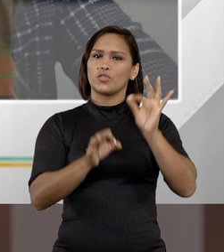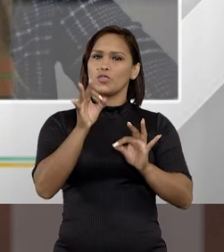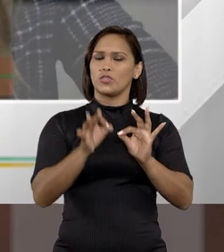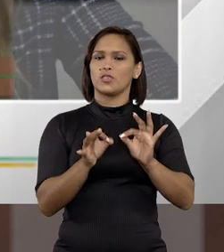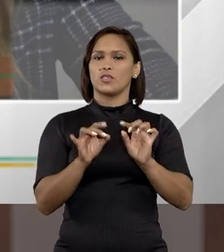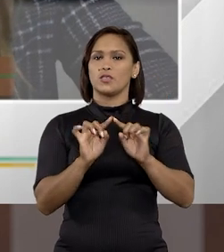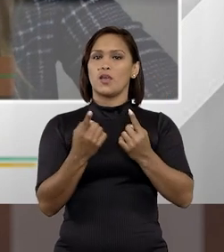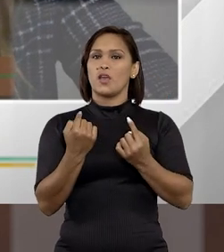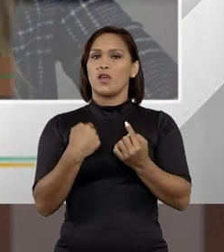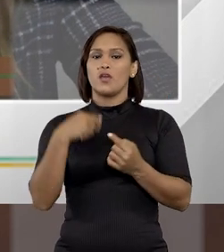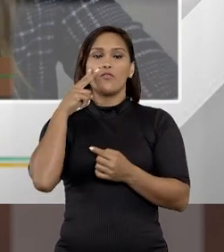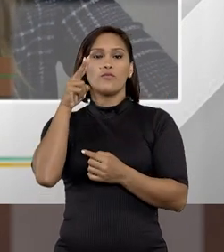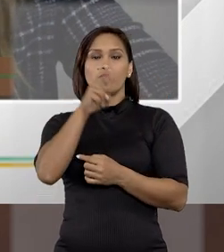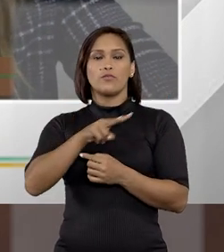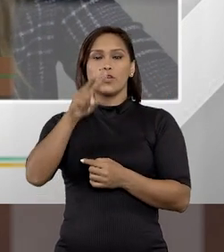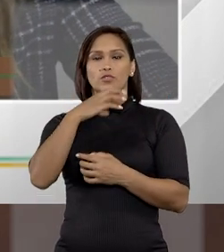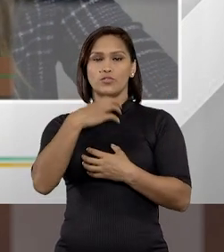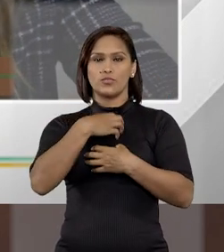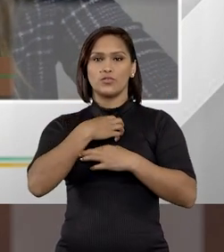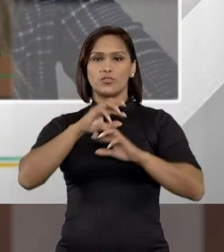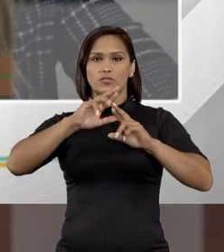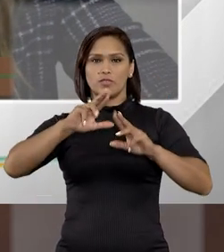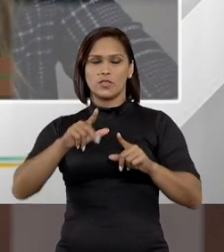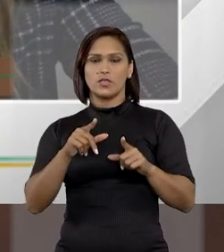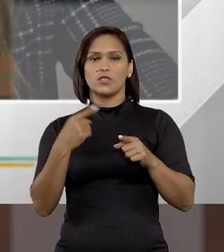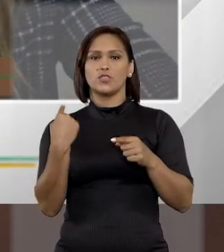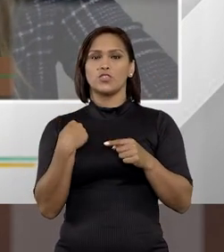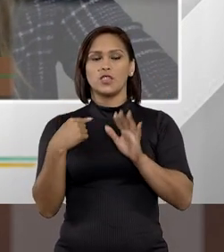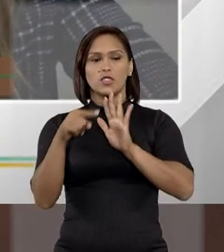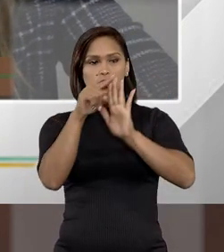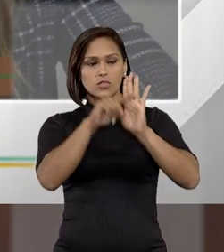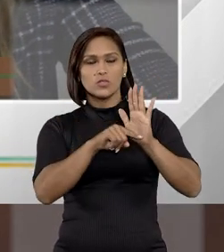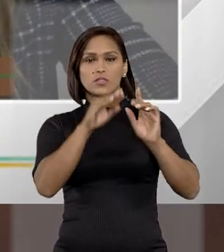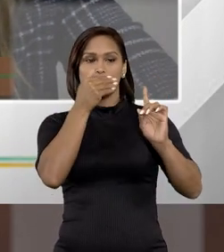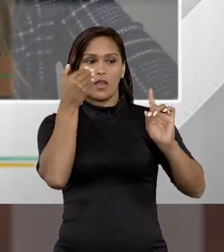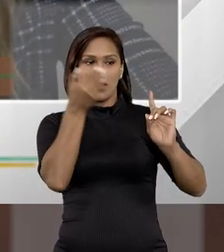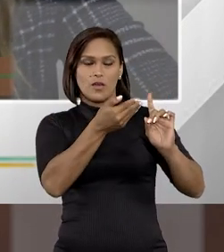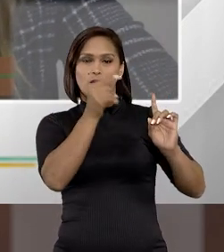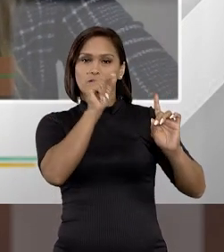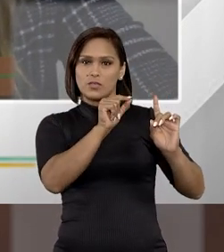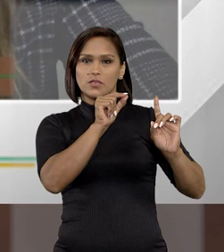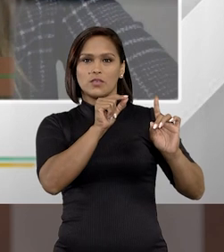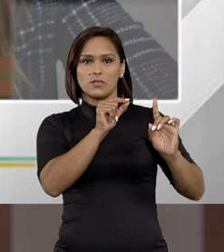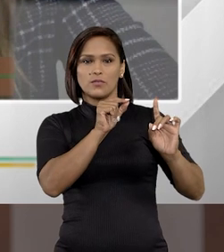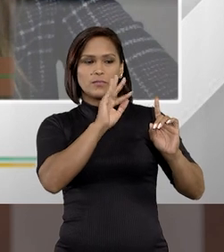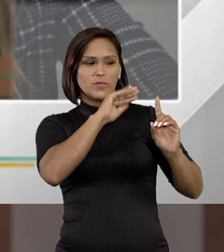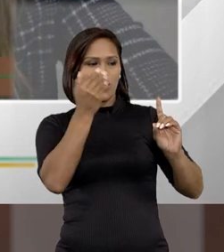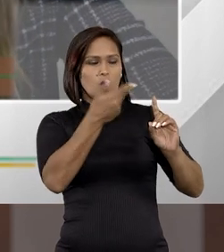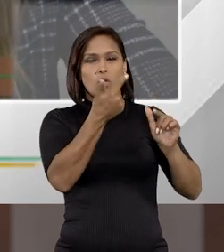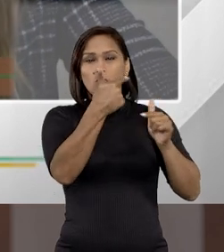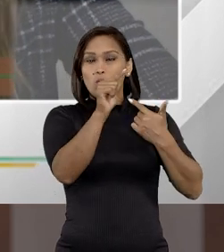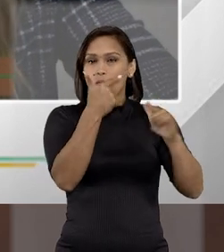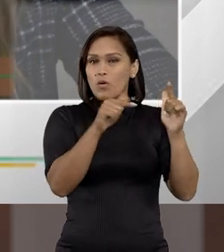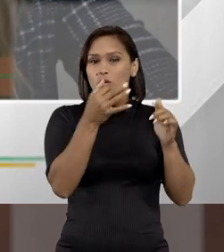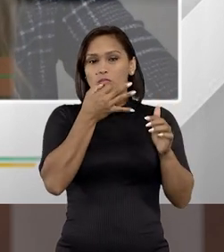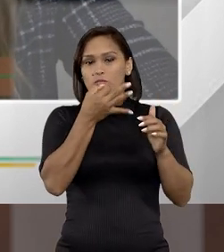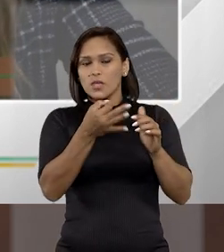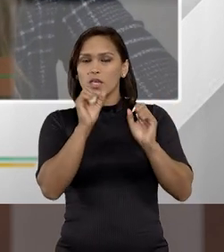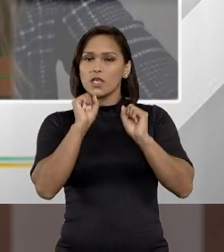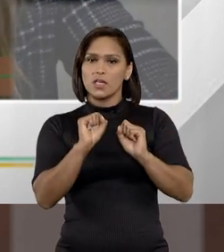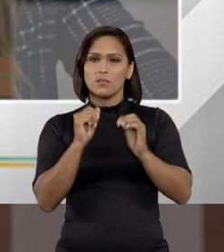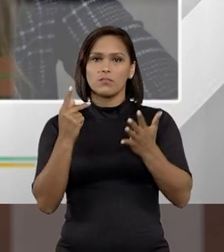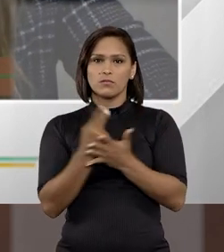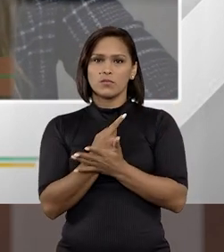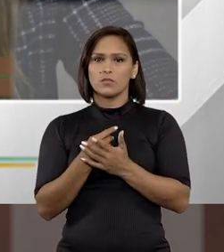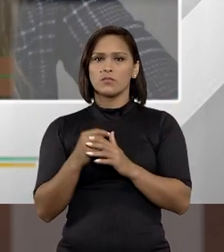justiça. Eu enxergo de outra forma, tá? Eu acho que isso traz ao acusado uma outra alternativa